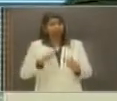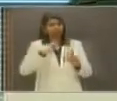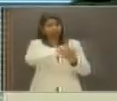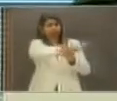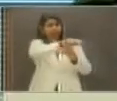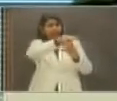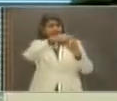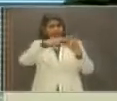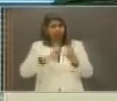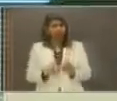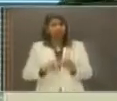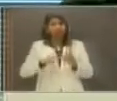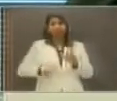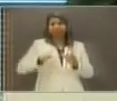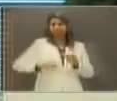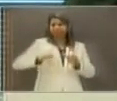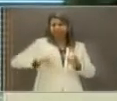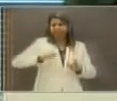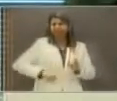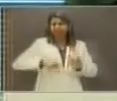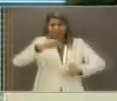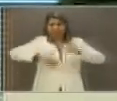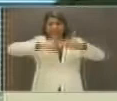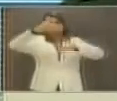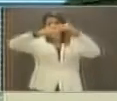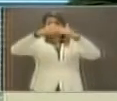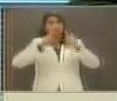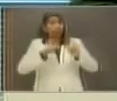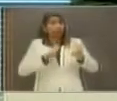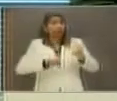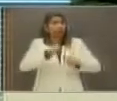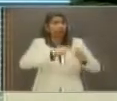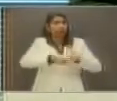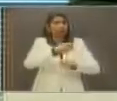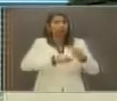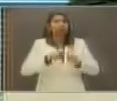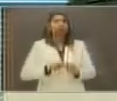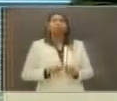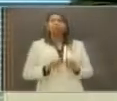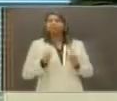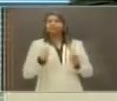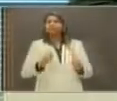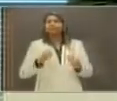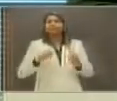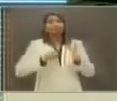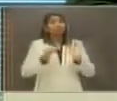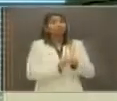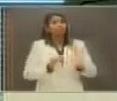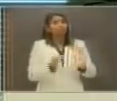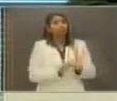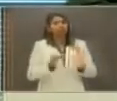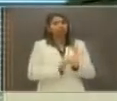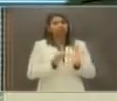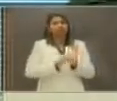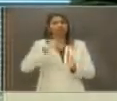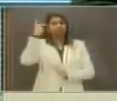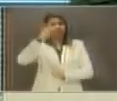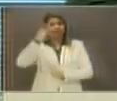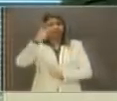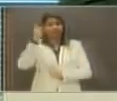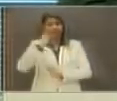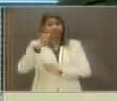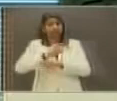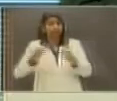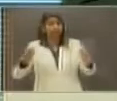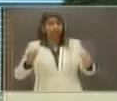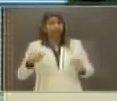Estes equipamentos de desenvolvimento econômico fizeram falta para a IBA. A ação política do